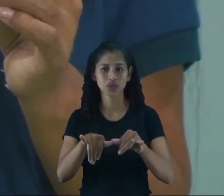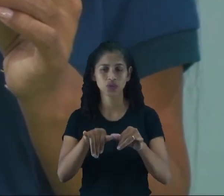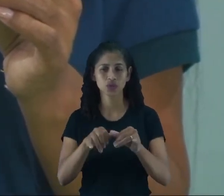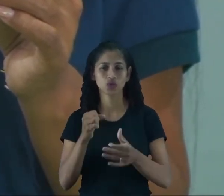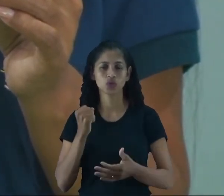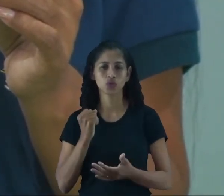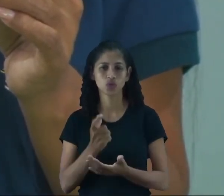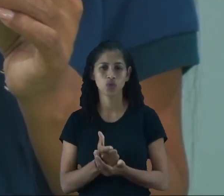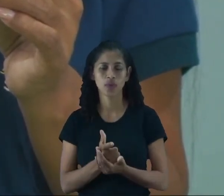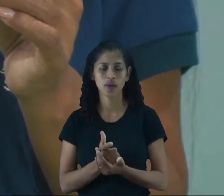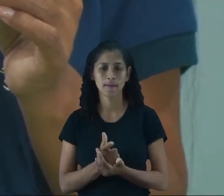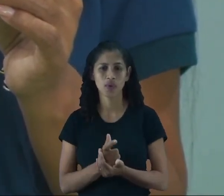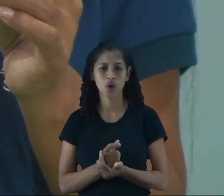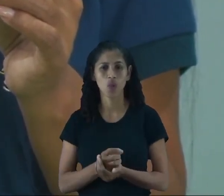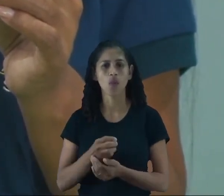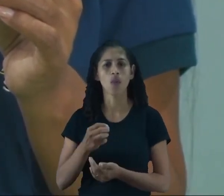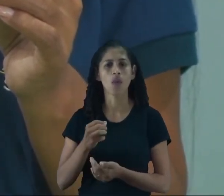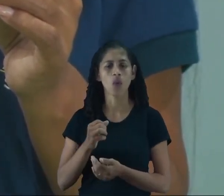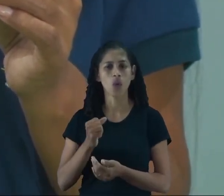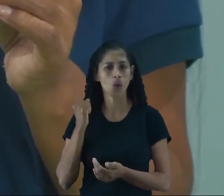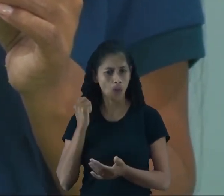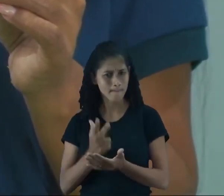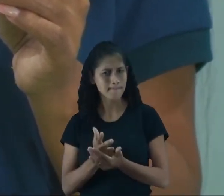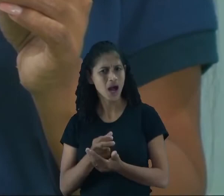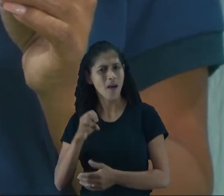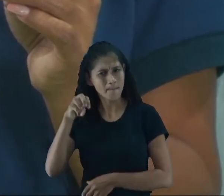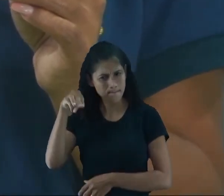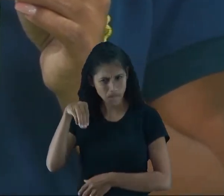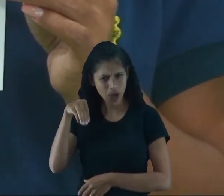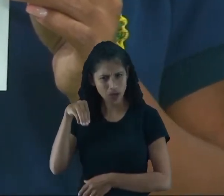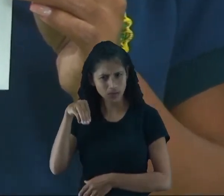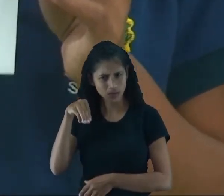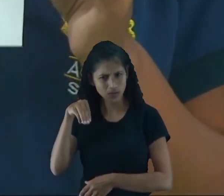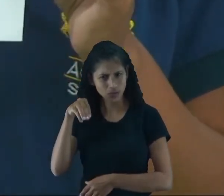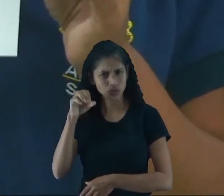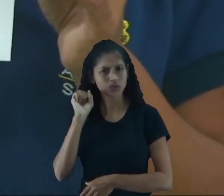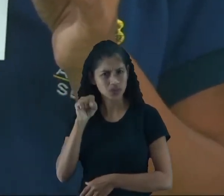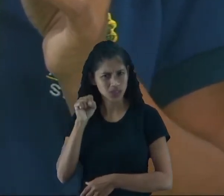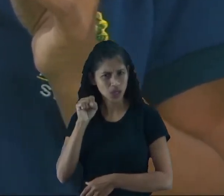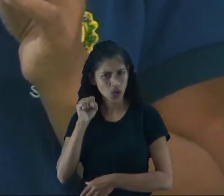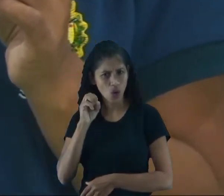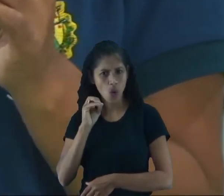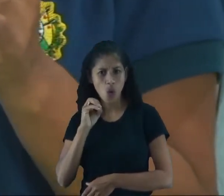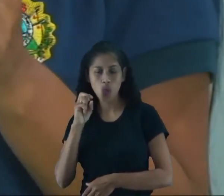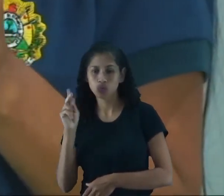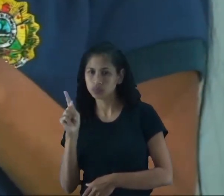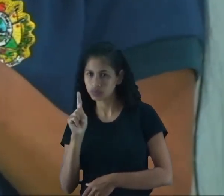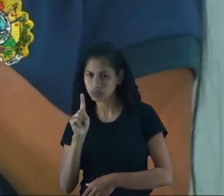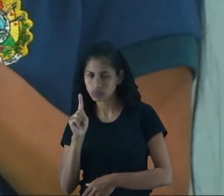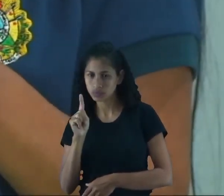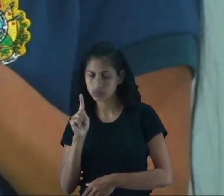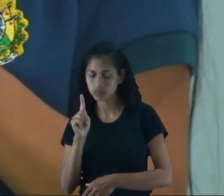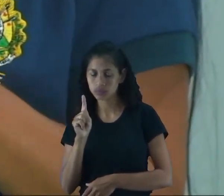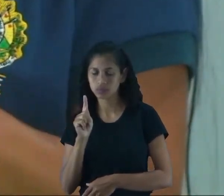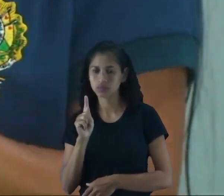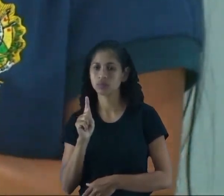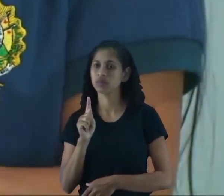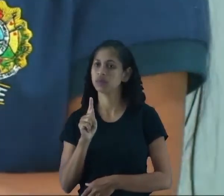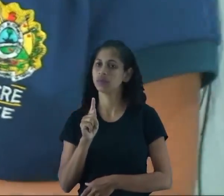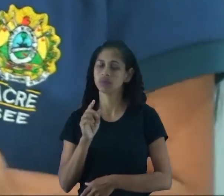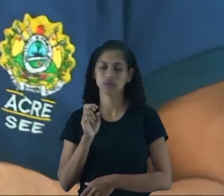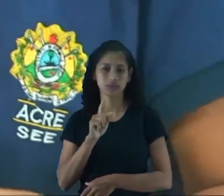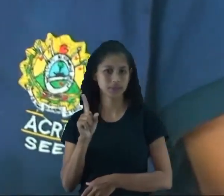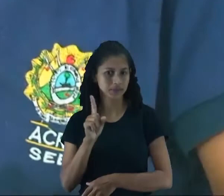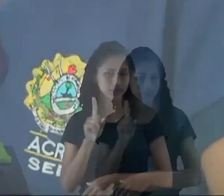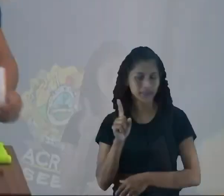comprar por metro, sim ou não? Muito bem, o pão a gente não compra por metro, né? Então eu não vou colocar